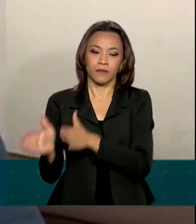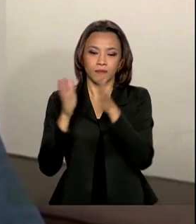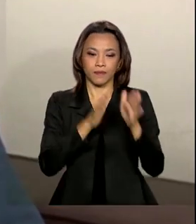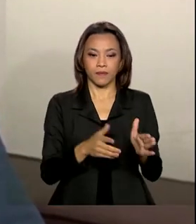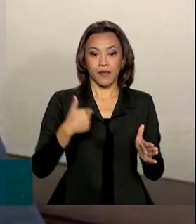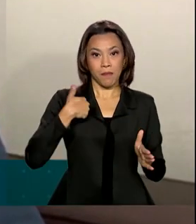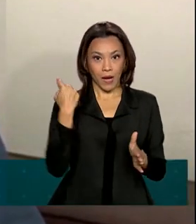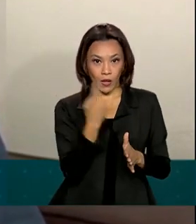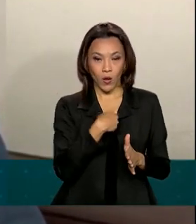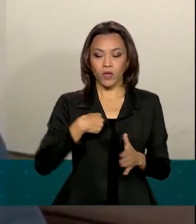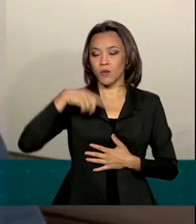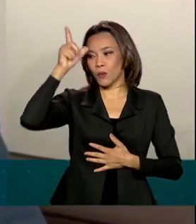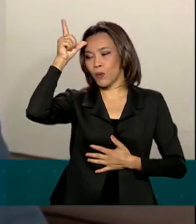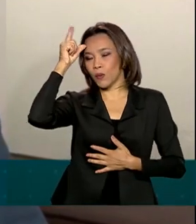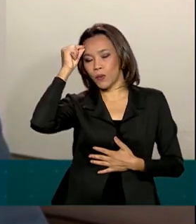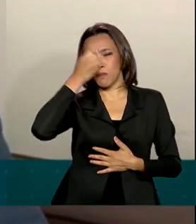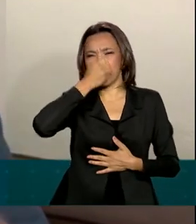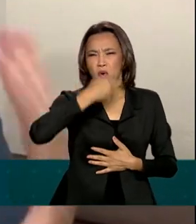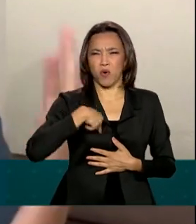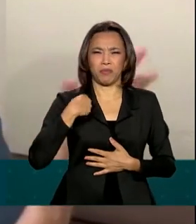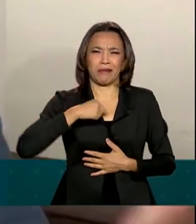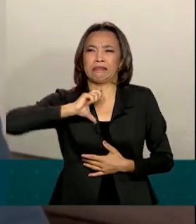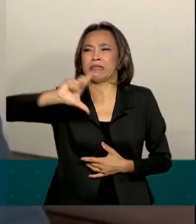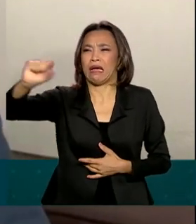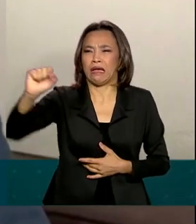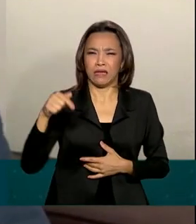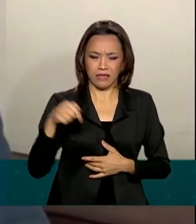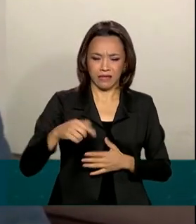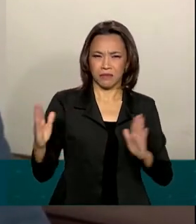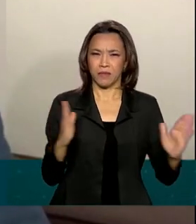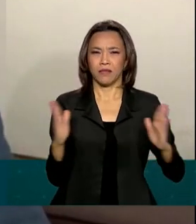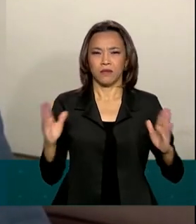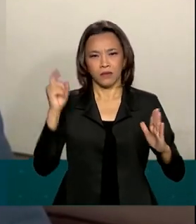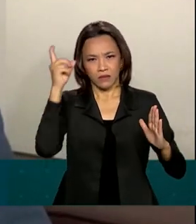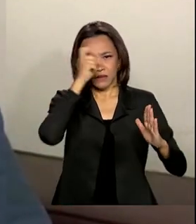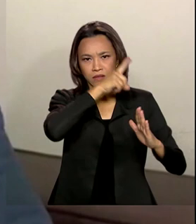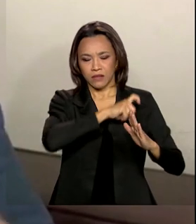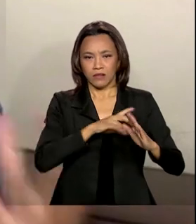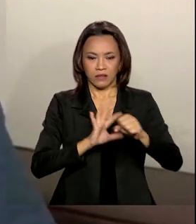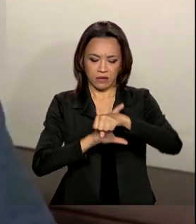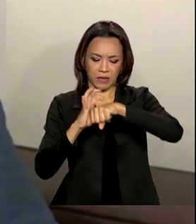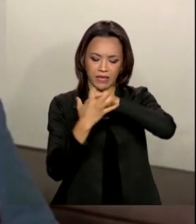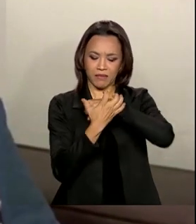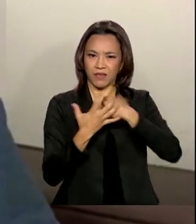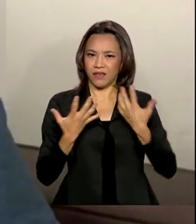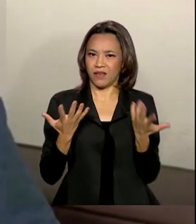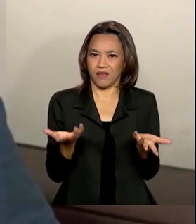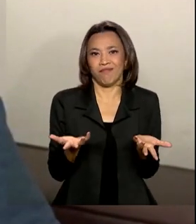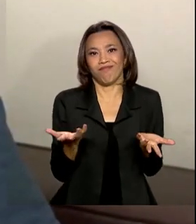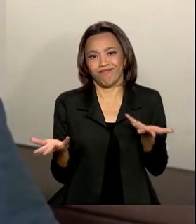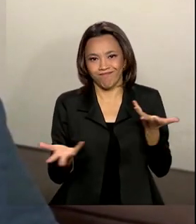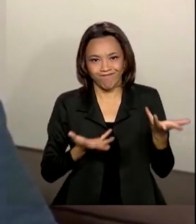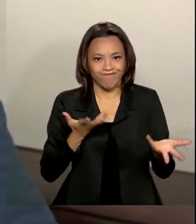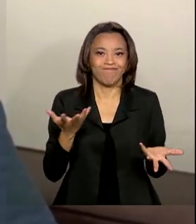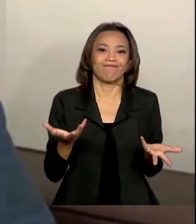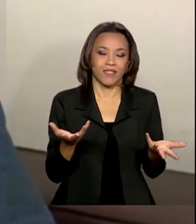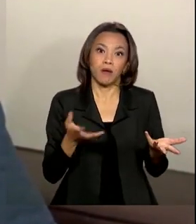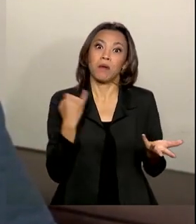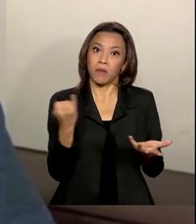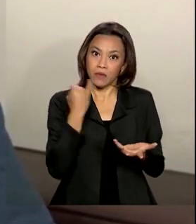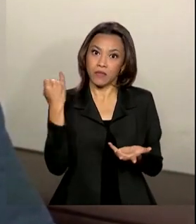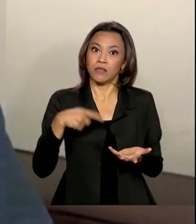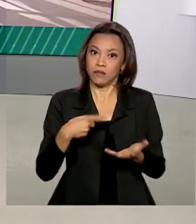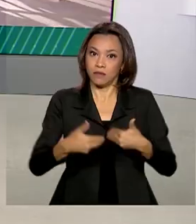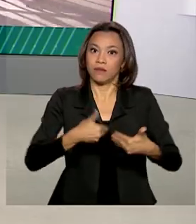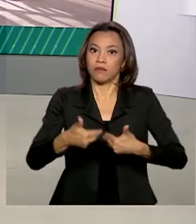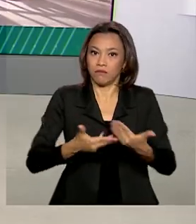comodidade do que isso aí, ainda mais nesse período que a gente está aí, pandemia, nessa crise. Então, é importante.